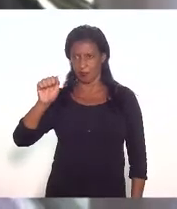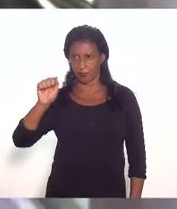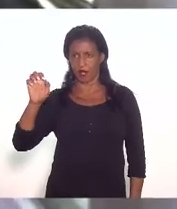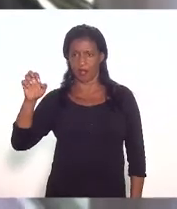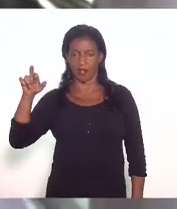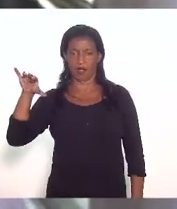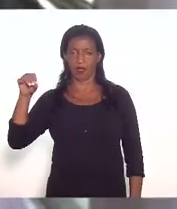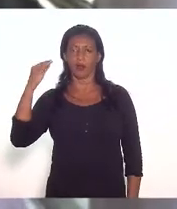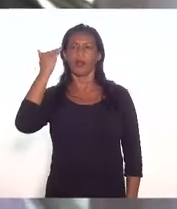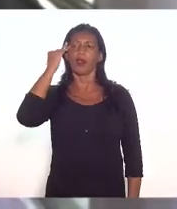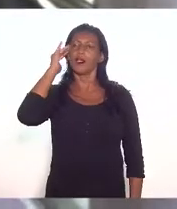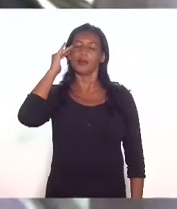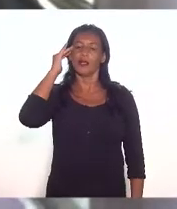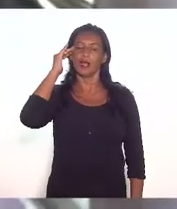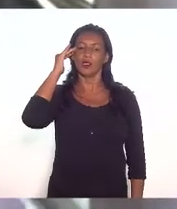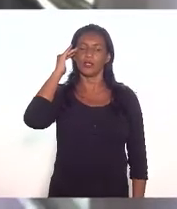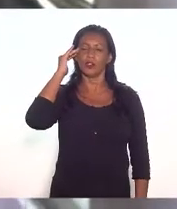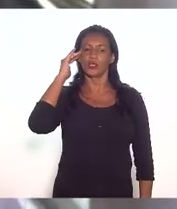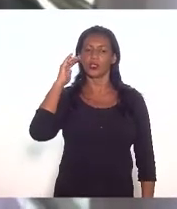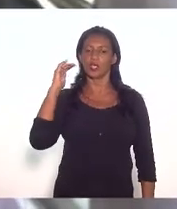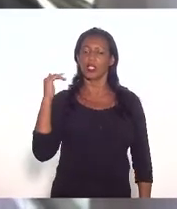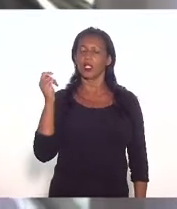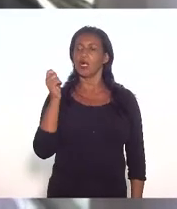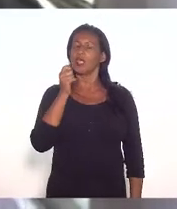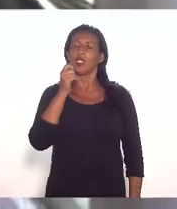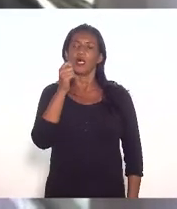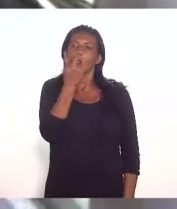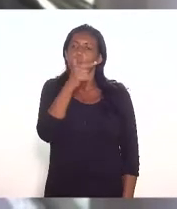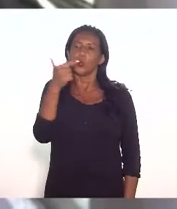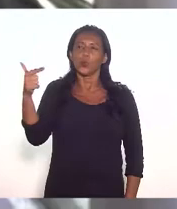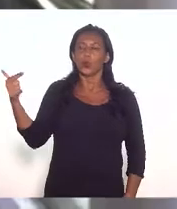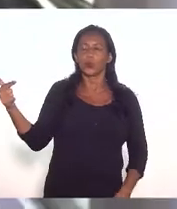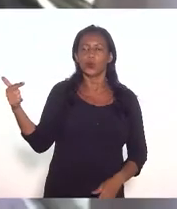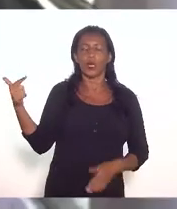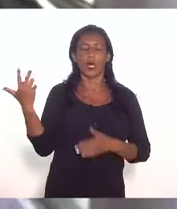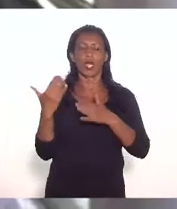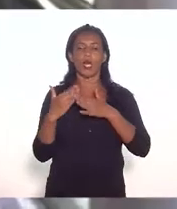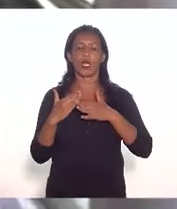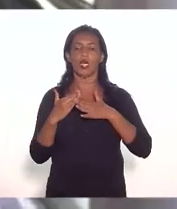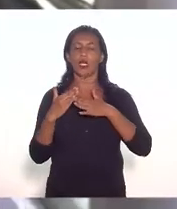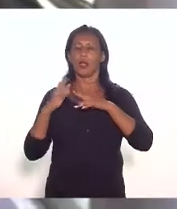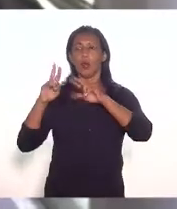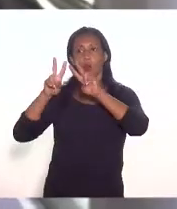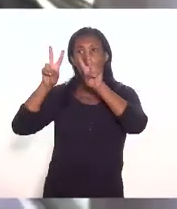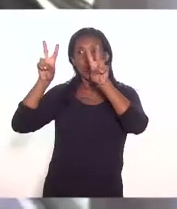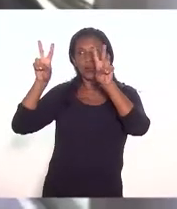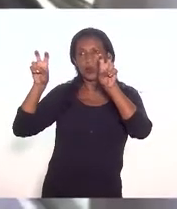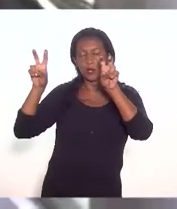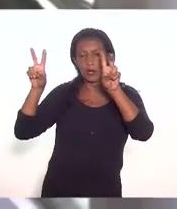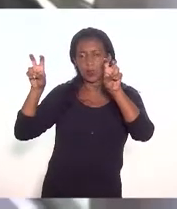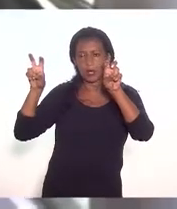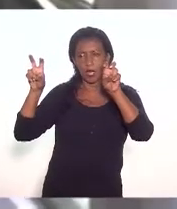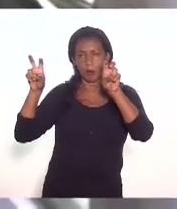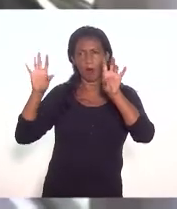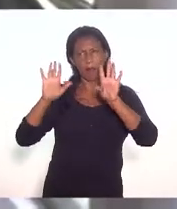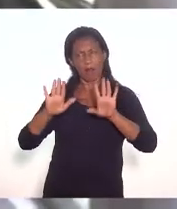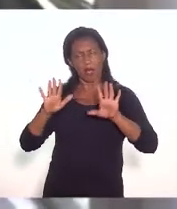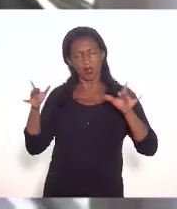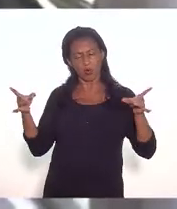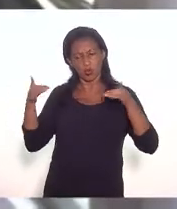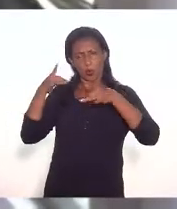que não há uma interveniência específica ao tema mas nós estamos à disposição para